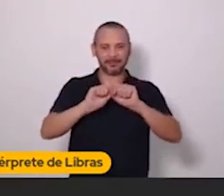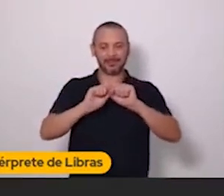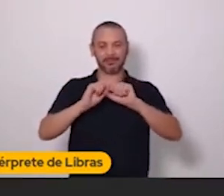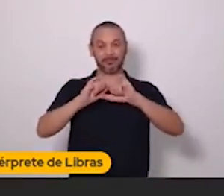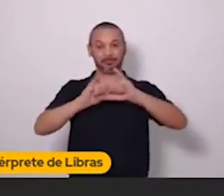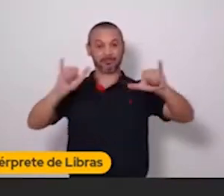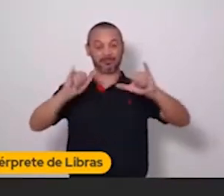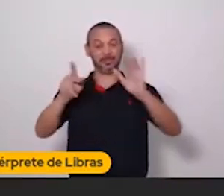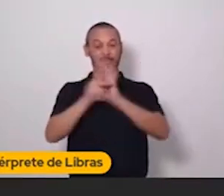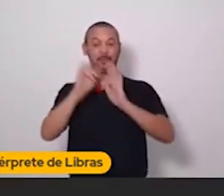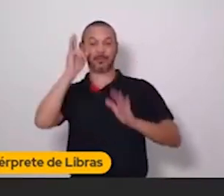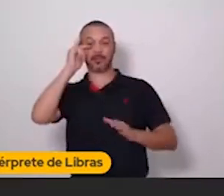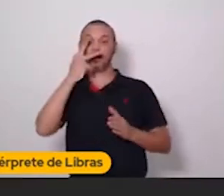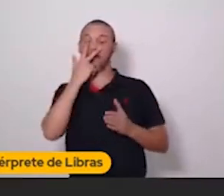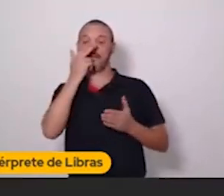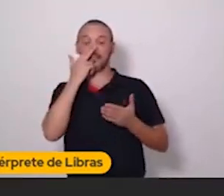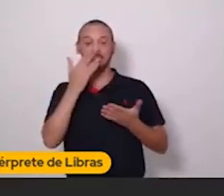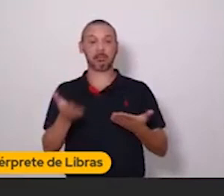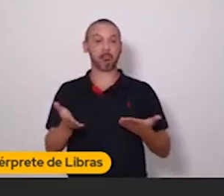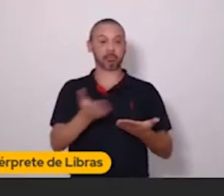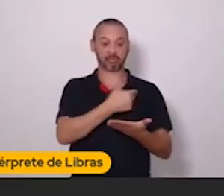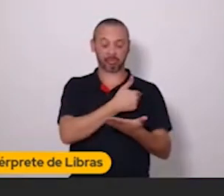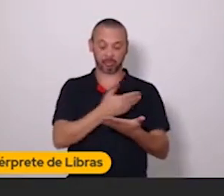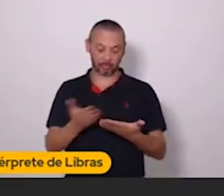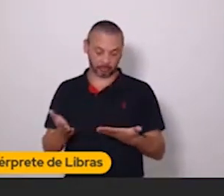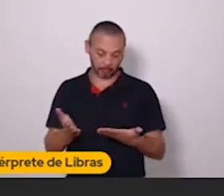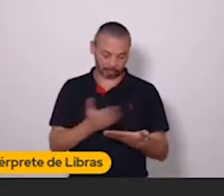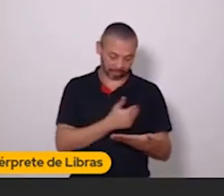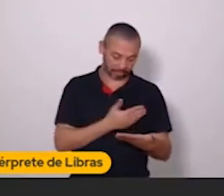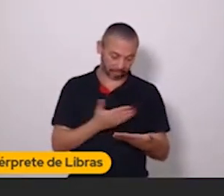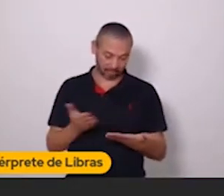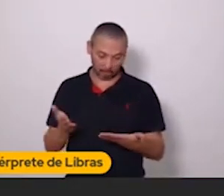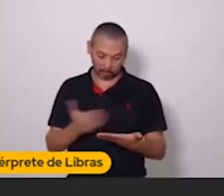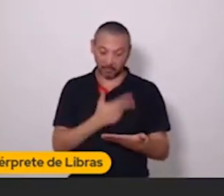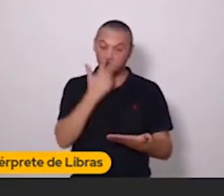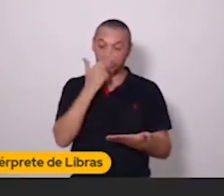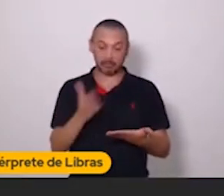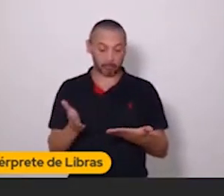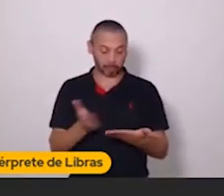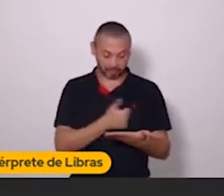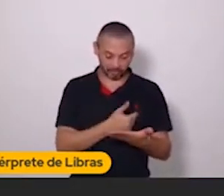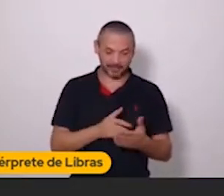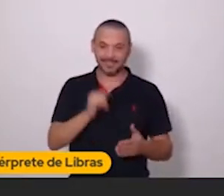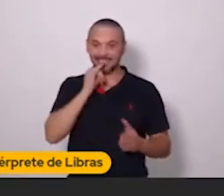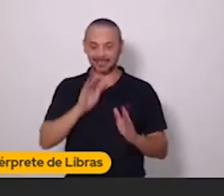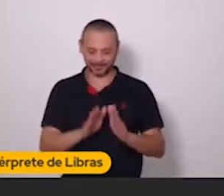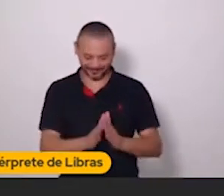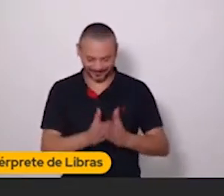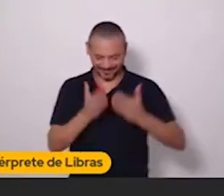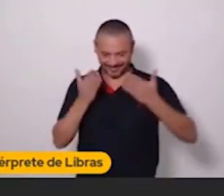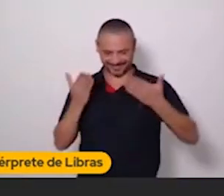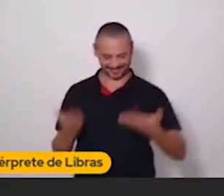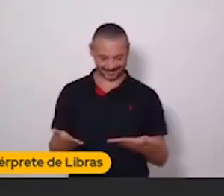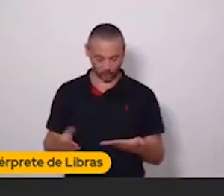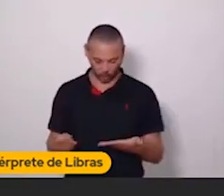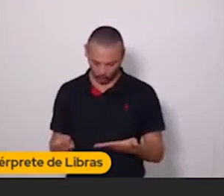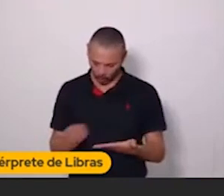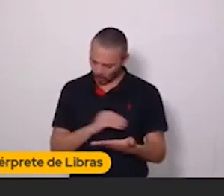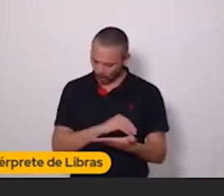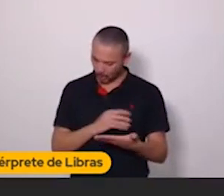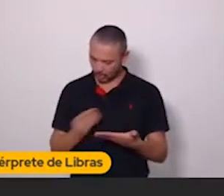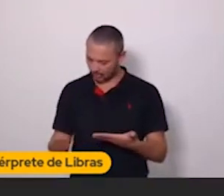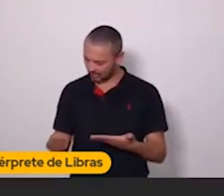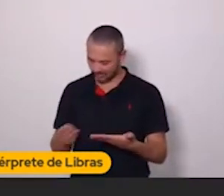ele parece um catálogo. Ele é um catálogo como se fosse uma revista. Quando você abre uma revista, você só vê produto.